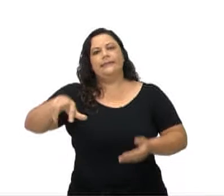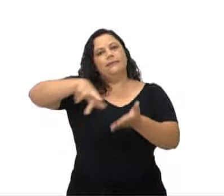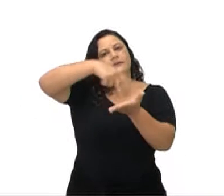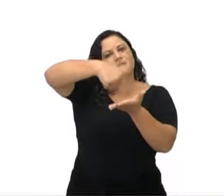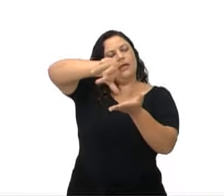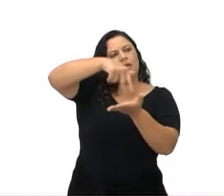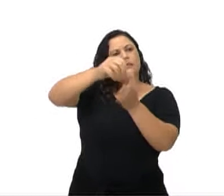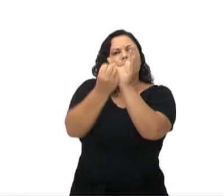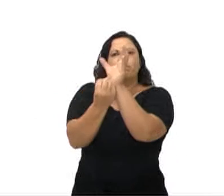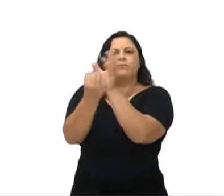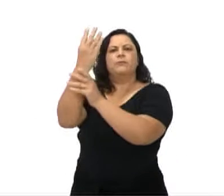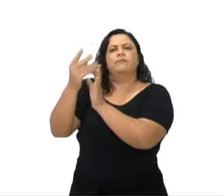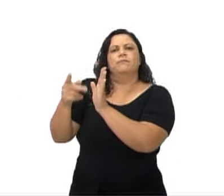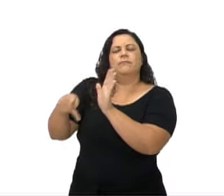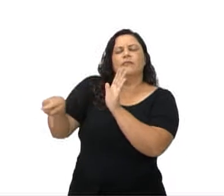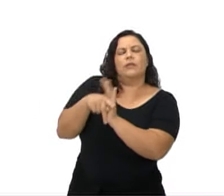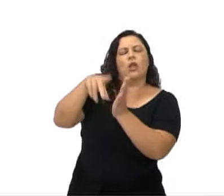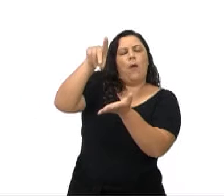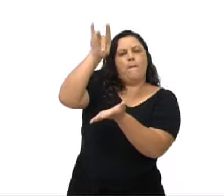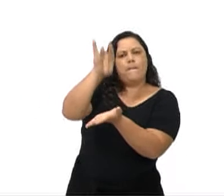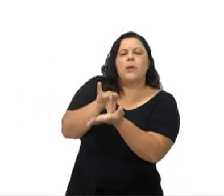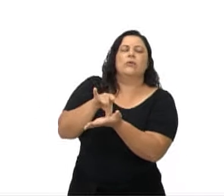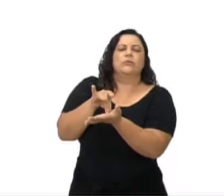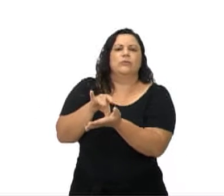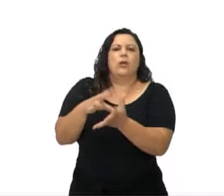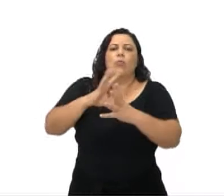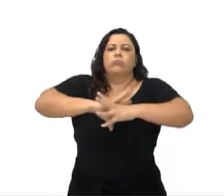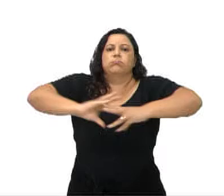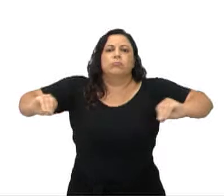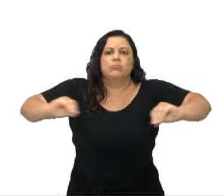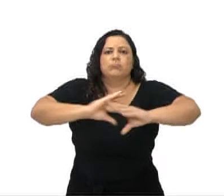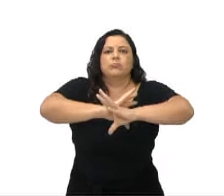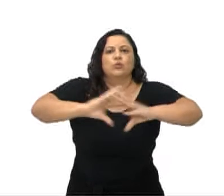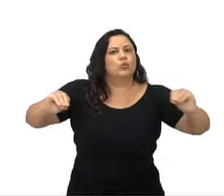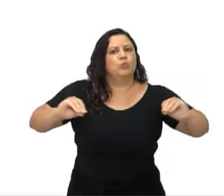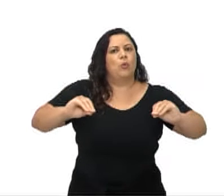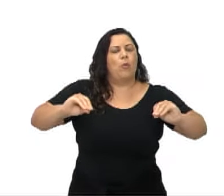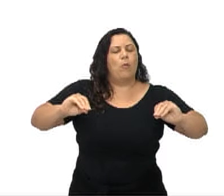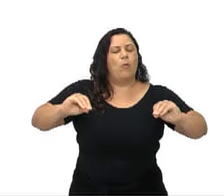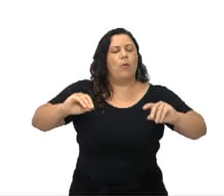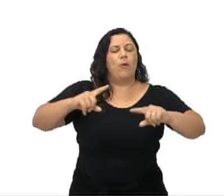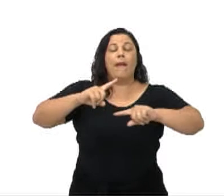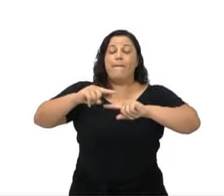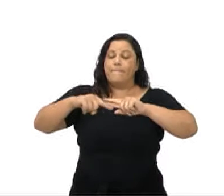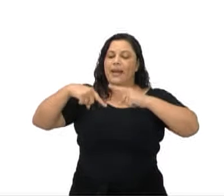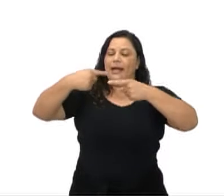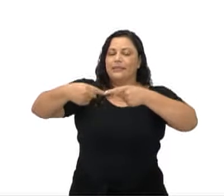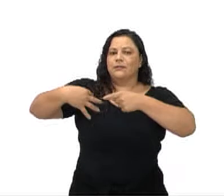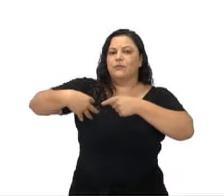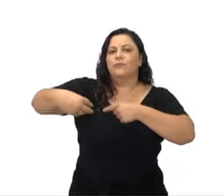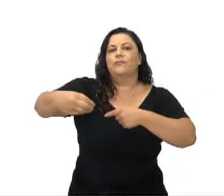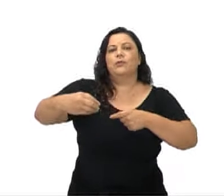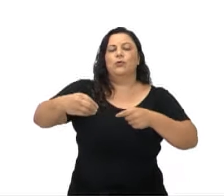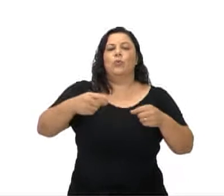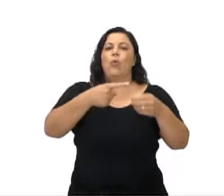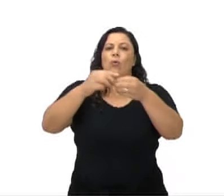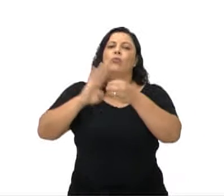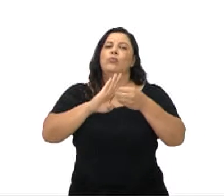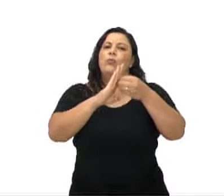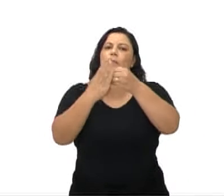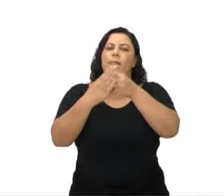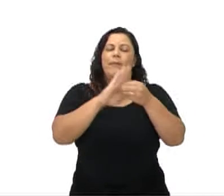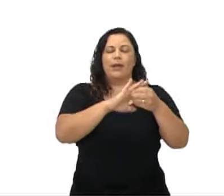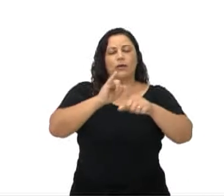desapareceu. Porém, deixou sua herança com os B-Boys do bairro do Bronx, lá de Nova